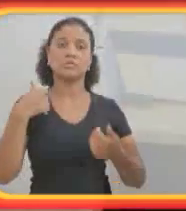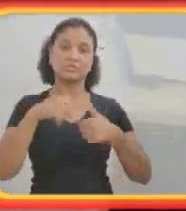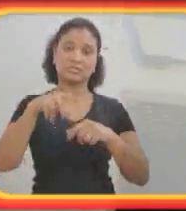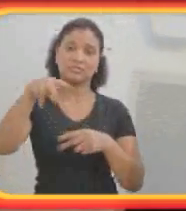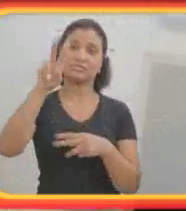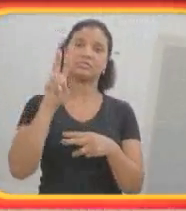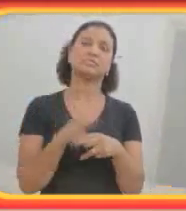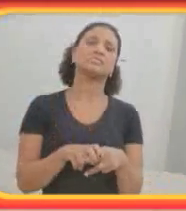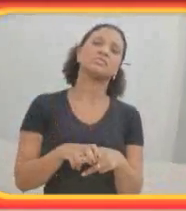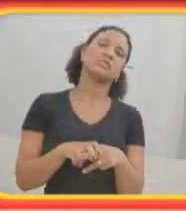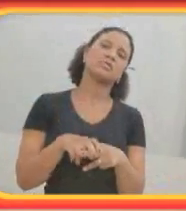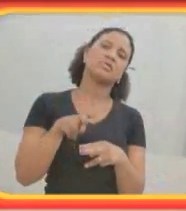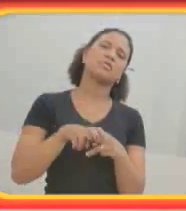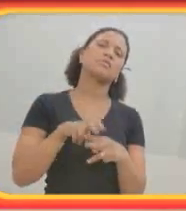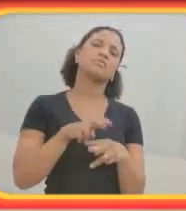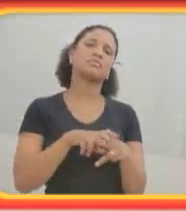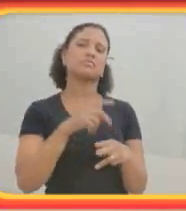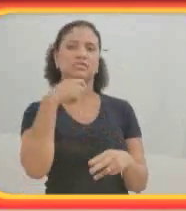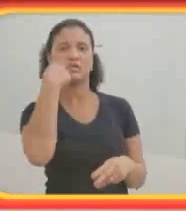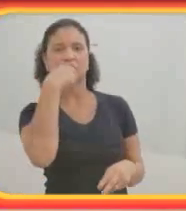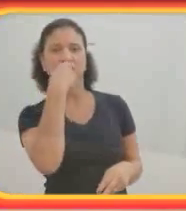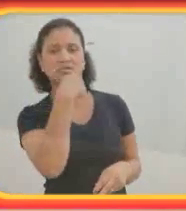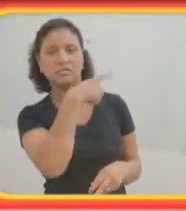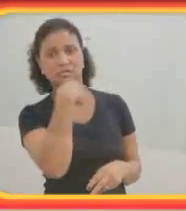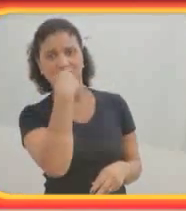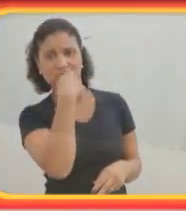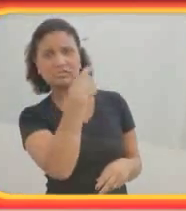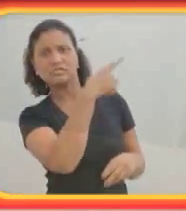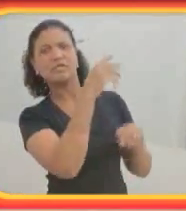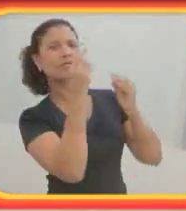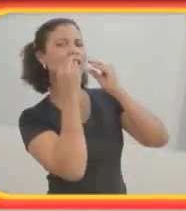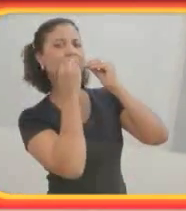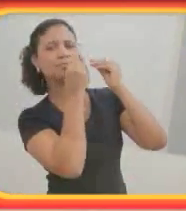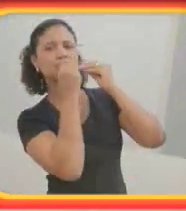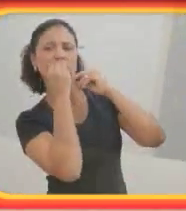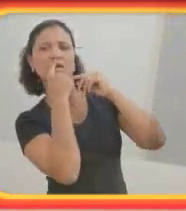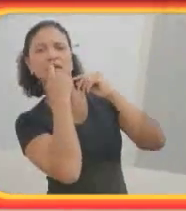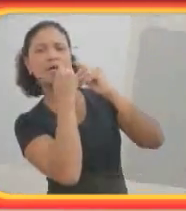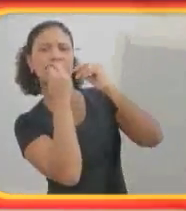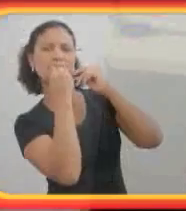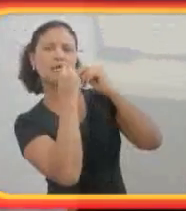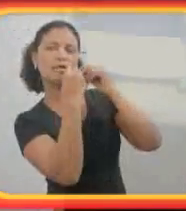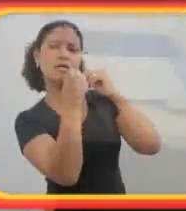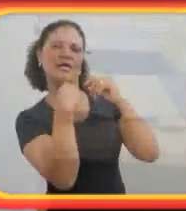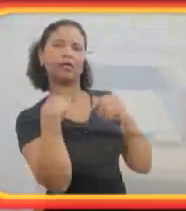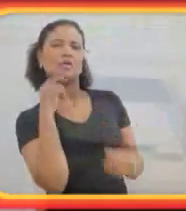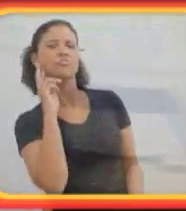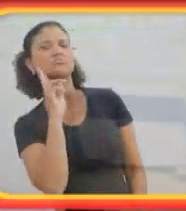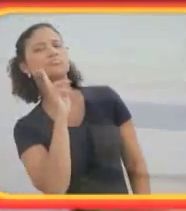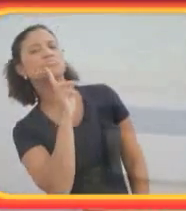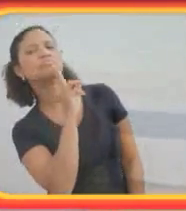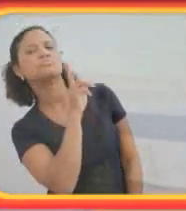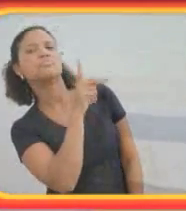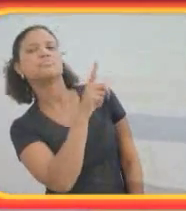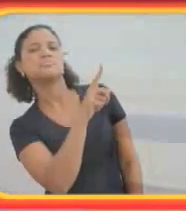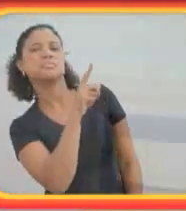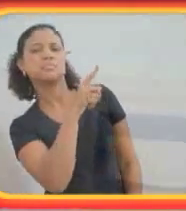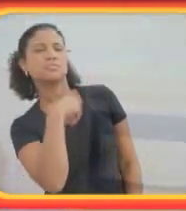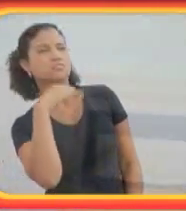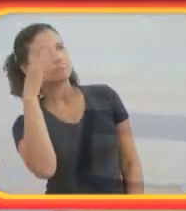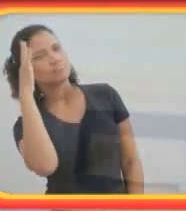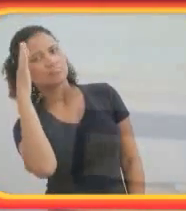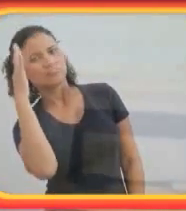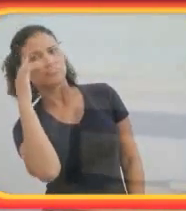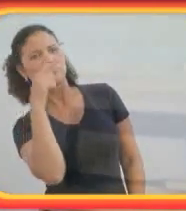cadeira do dentista, o dentista estava mexendo na minha boca. Ela estava lá. E eu estava olhando para ela e pensando, ela poderia